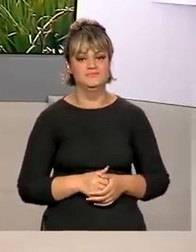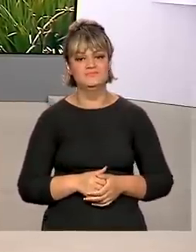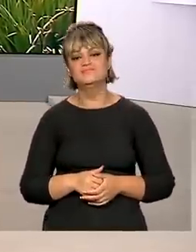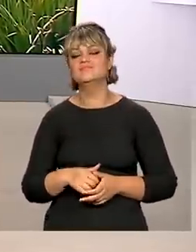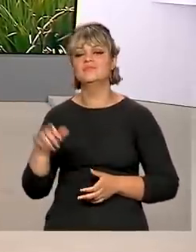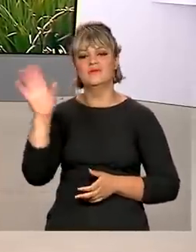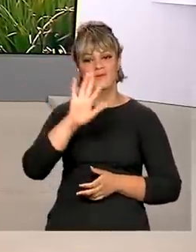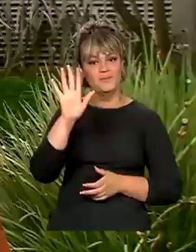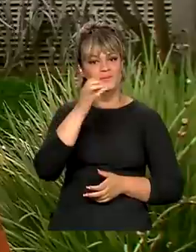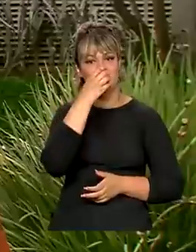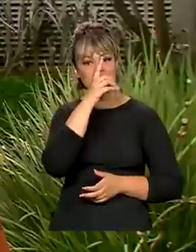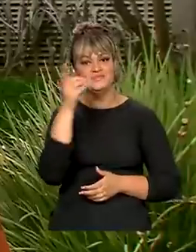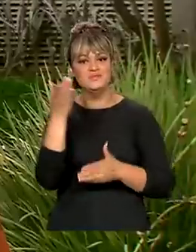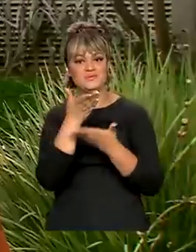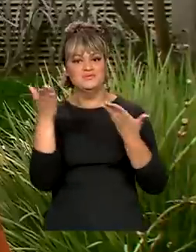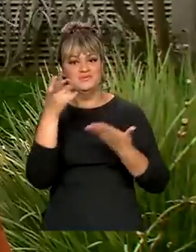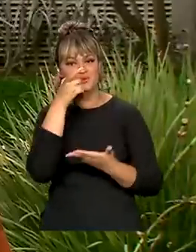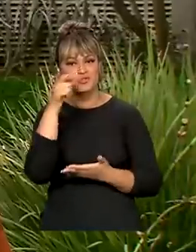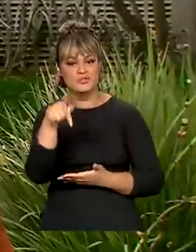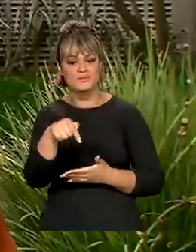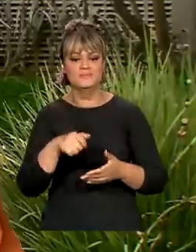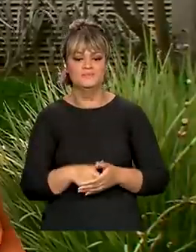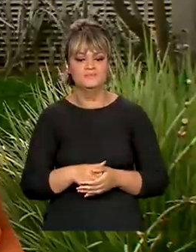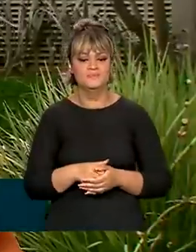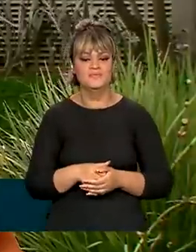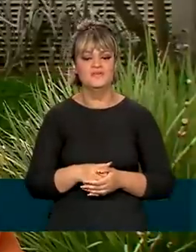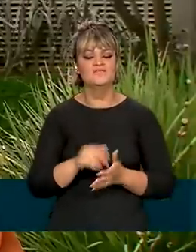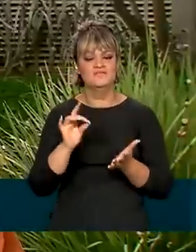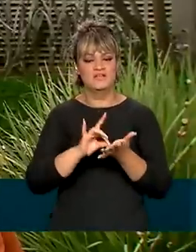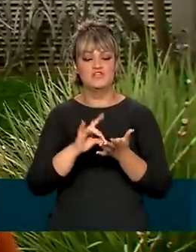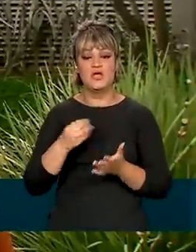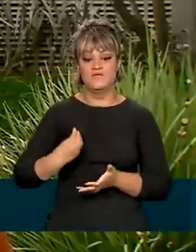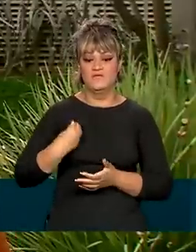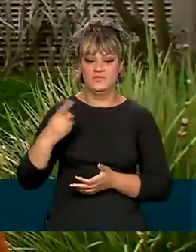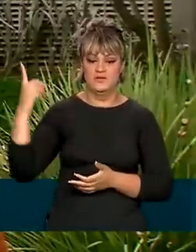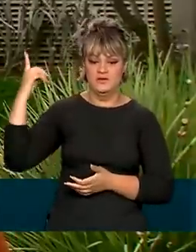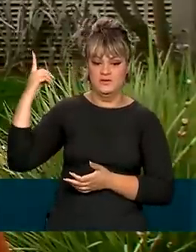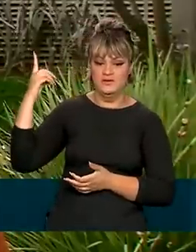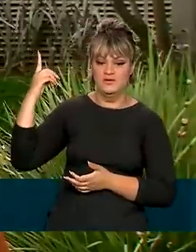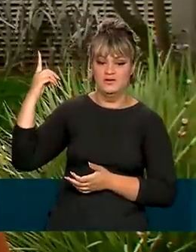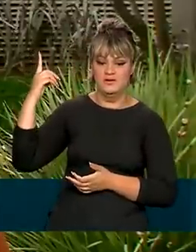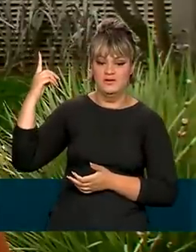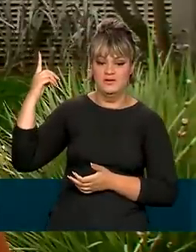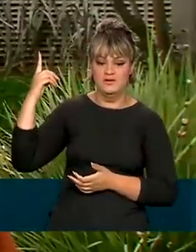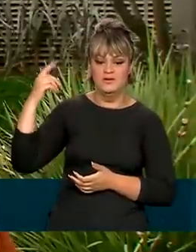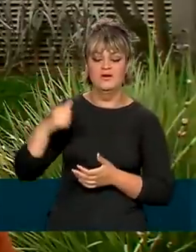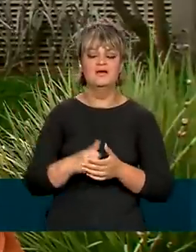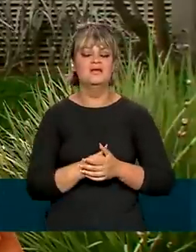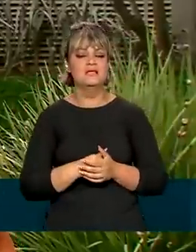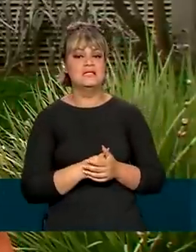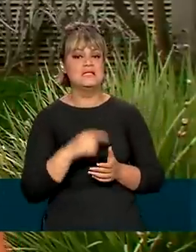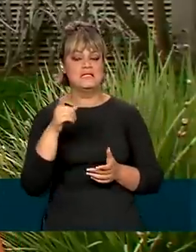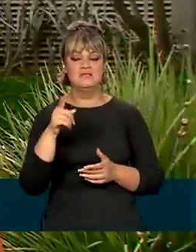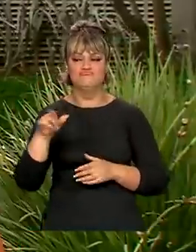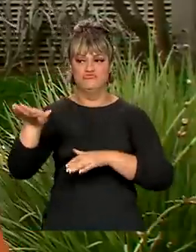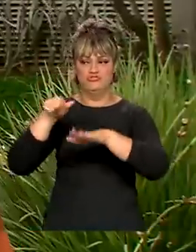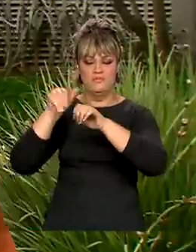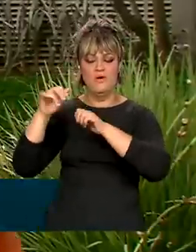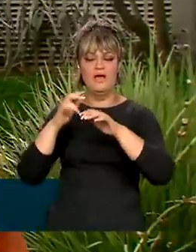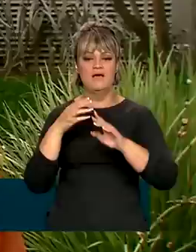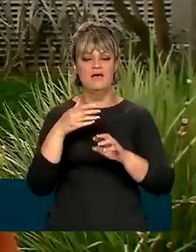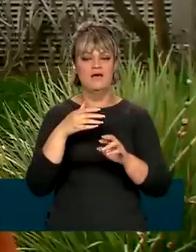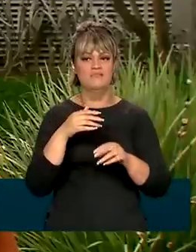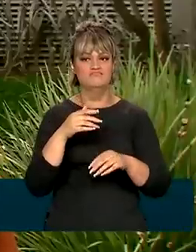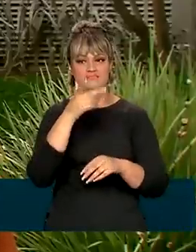Oi, Renata, bom dia para você, bom dia a todos que nos acompanham. Pois é, eu estou em frente à Confederação Nacional da Indústria, que enviou representantes da indústria